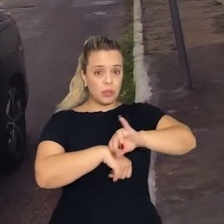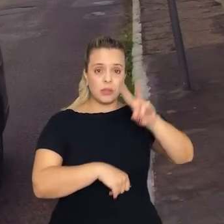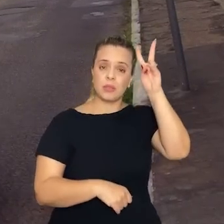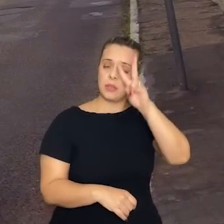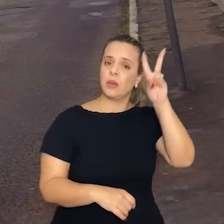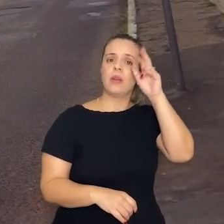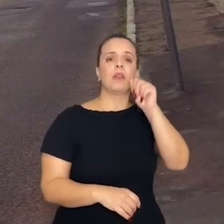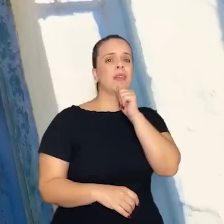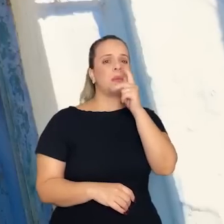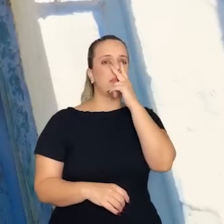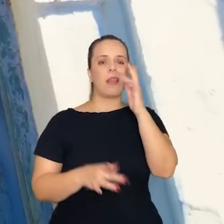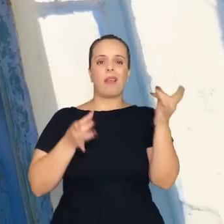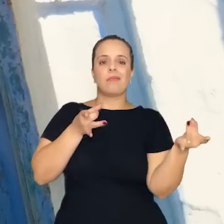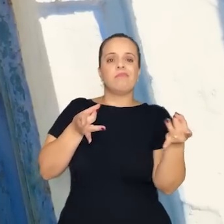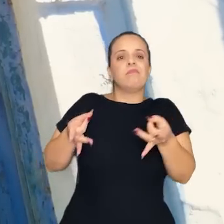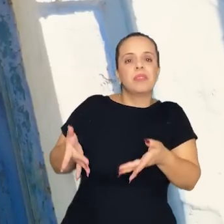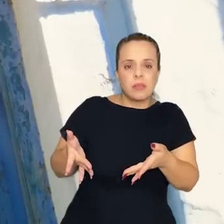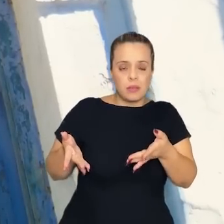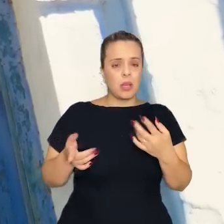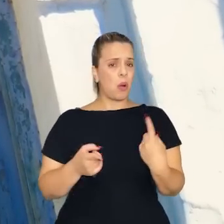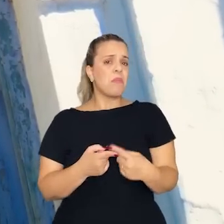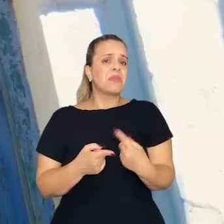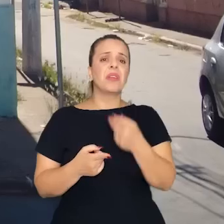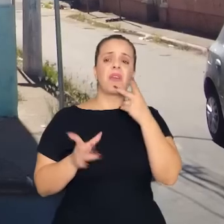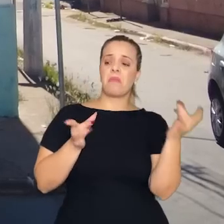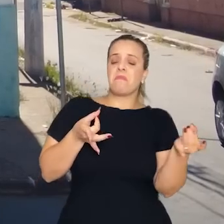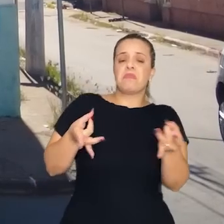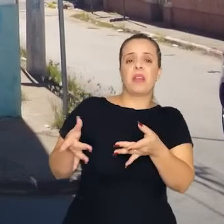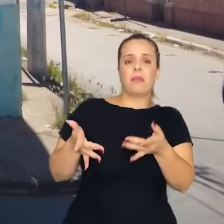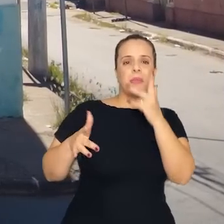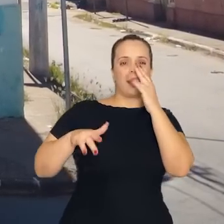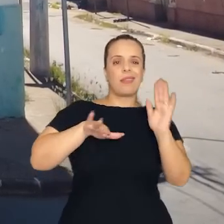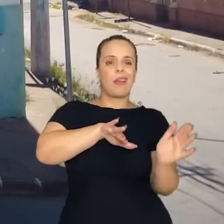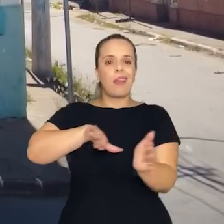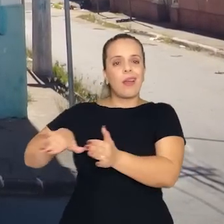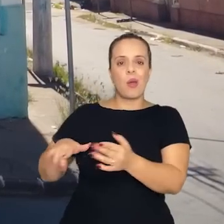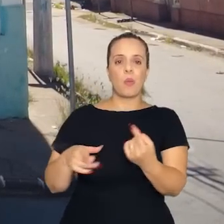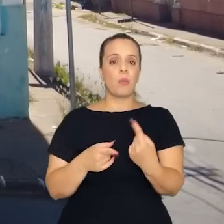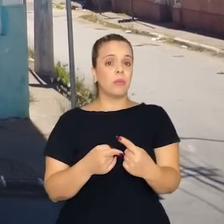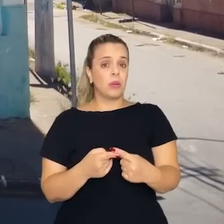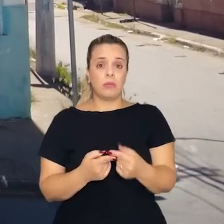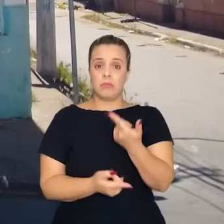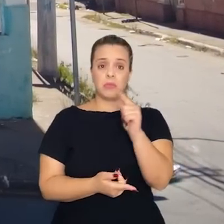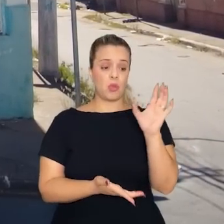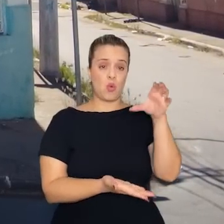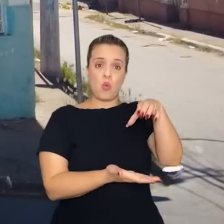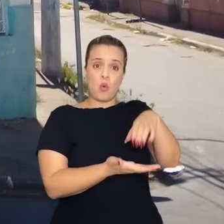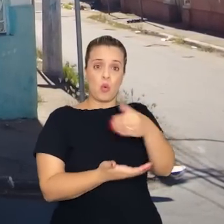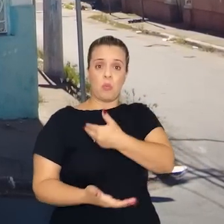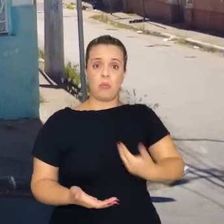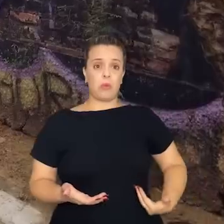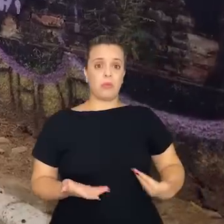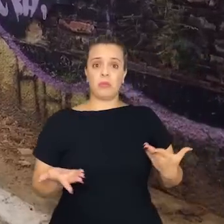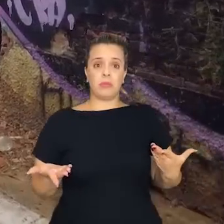ficou de lado. Por que eu digo que ele ficou de lado? Porque nenhum órgão público ainda